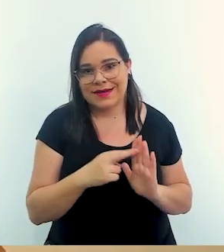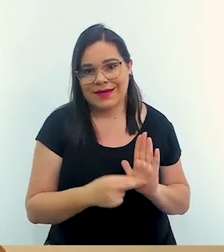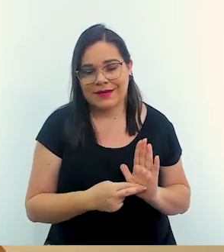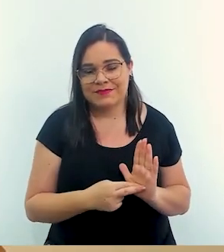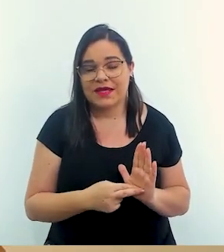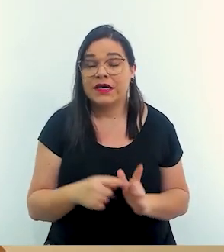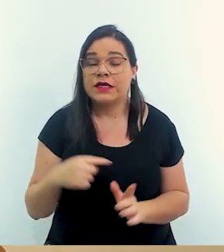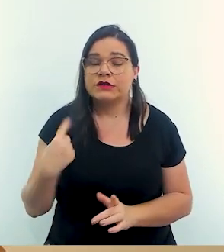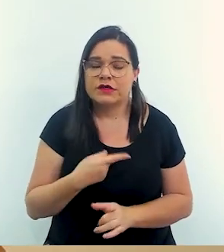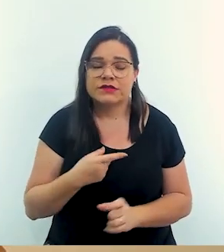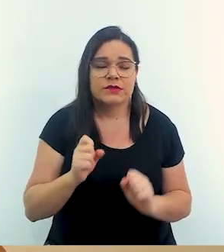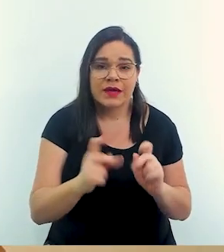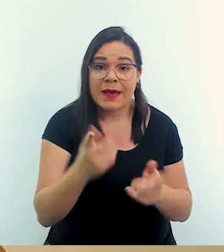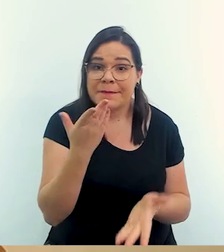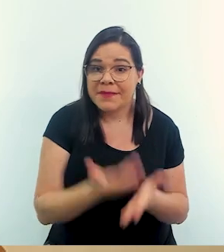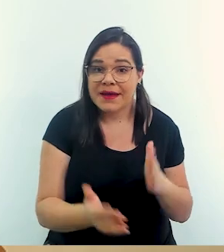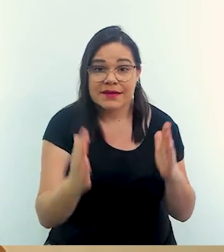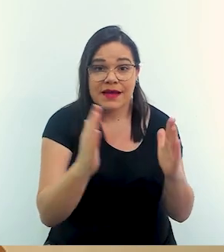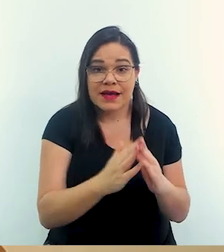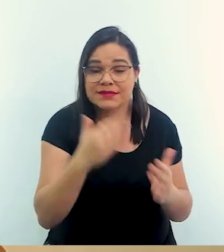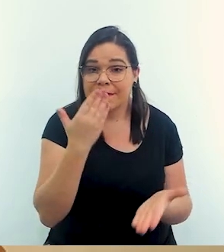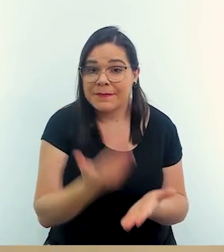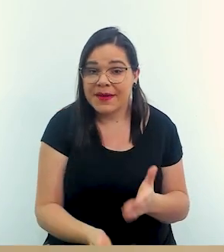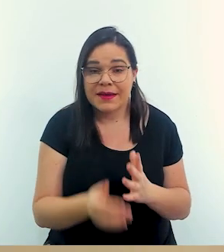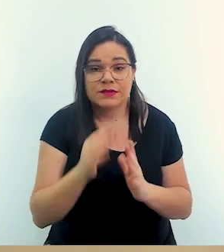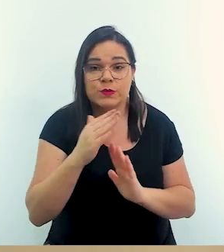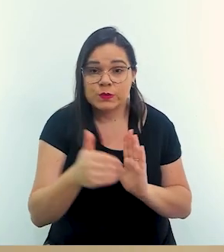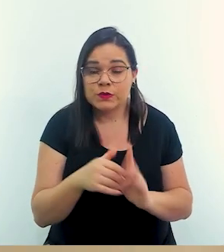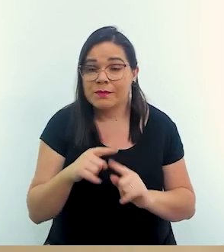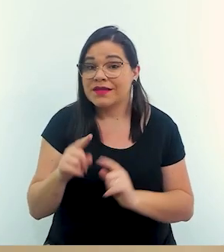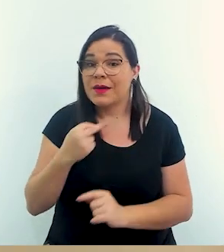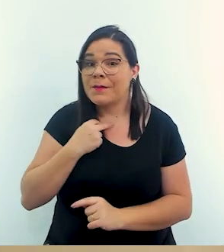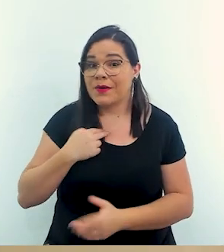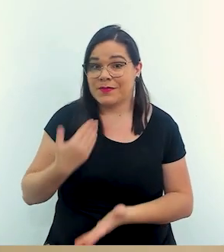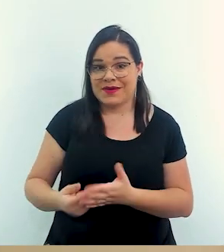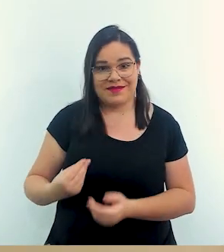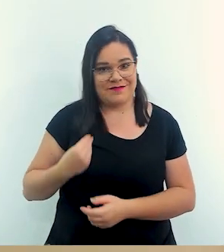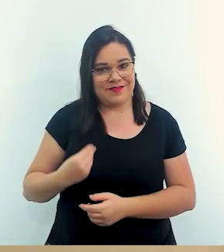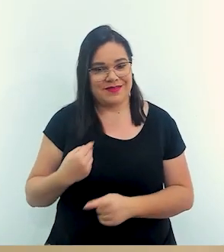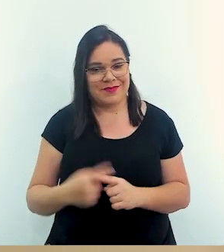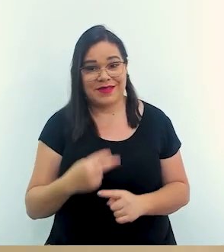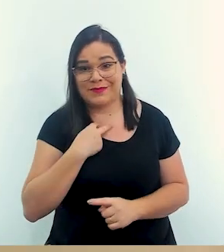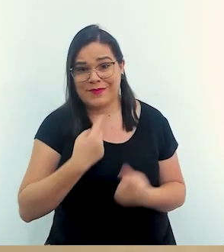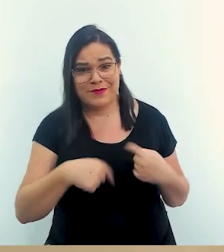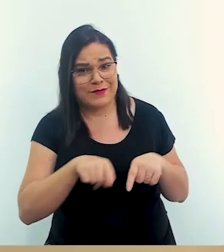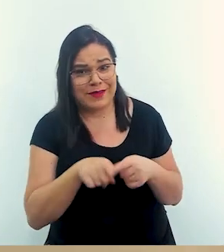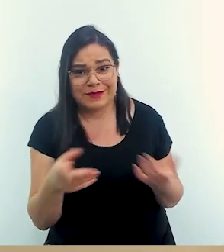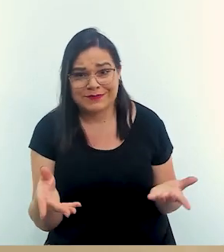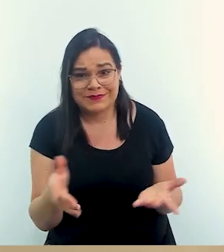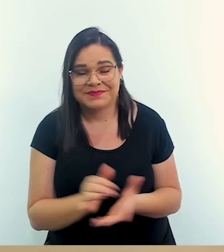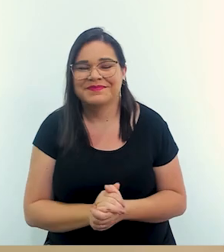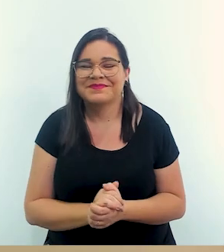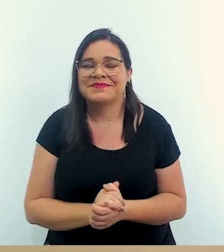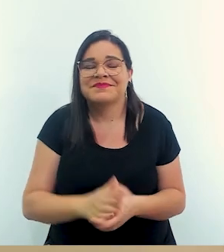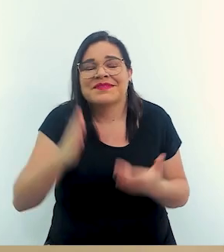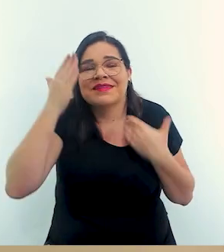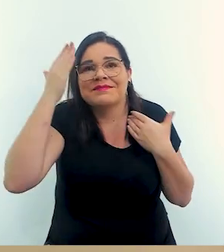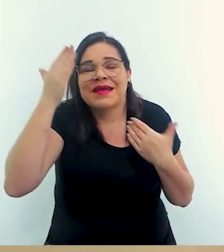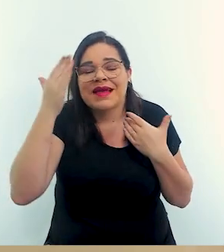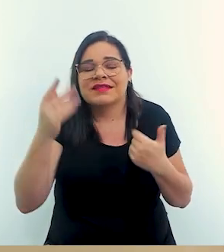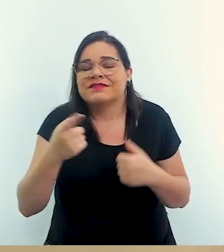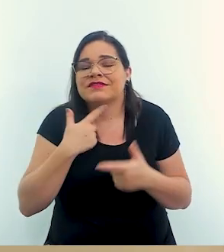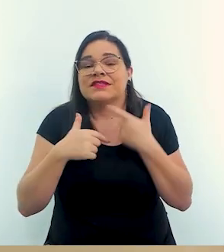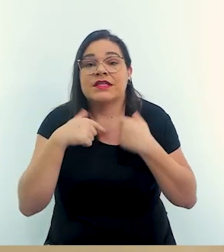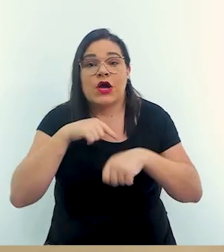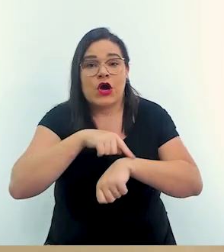mas a gente não pode perder a nossa vida exatamente que é a única coisa que não tem como voltar Léo muitíssimo obrigada queria